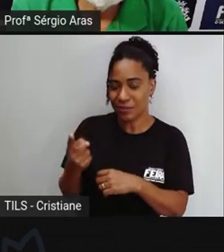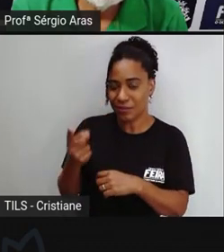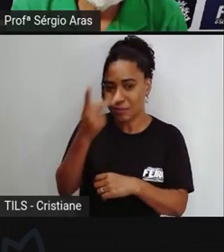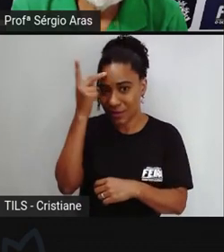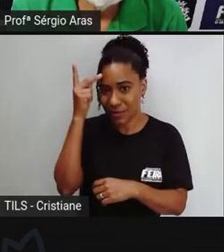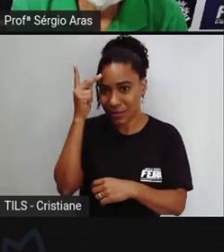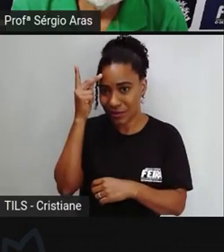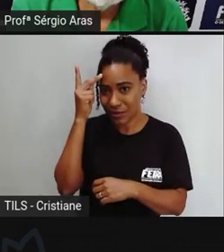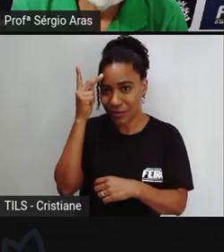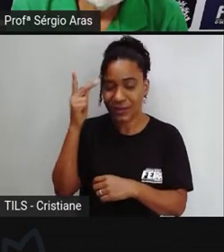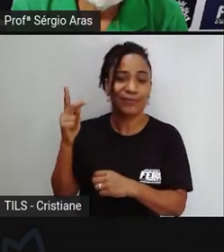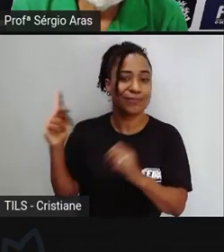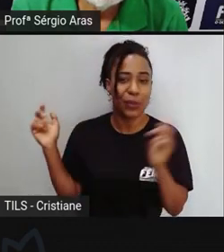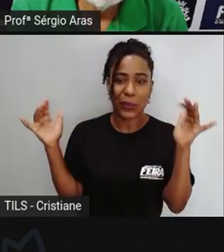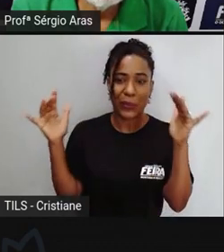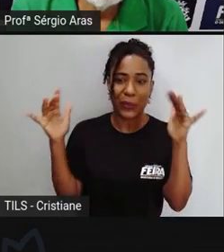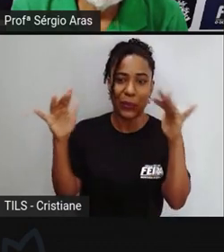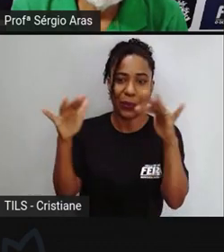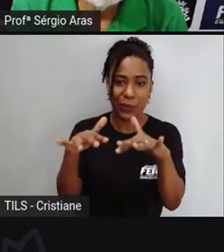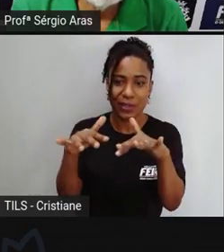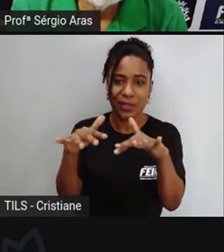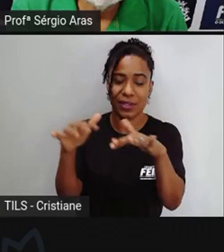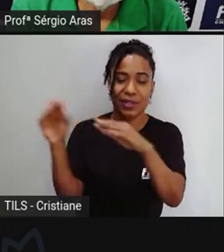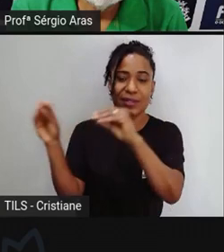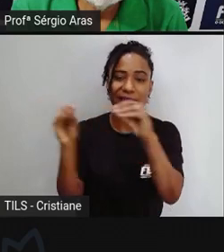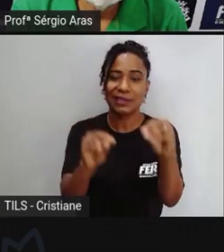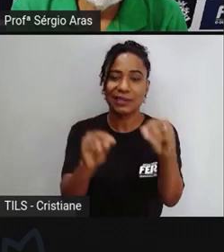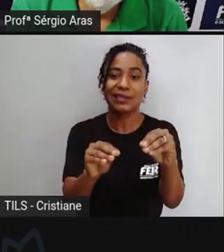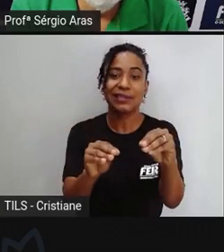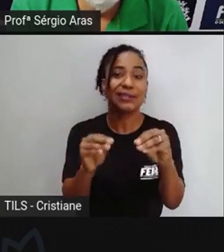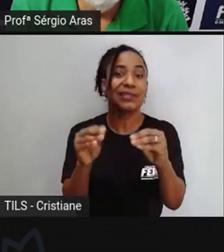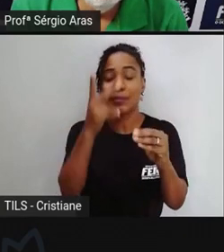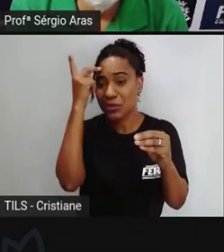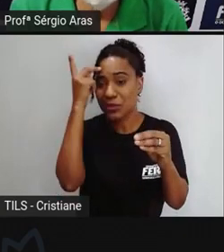lá mas eu fico tocado no sentido de e aí elas vão pra onde